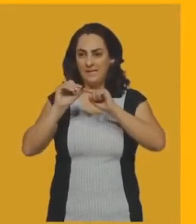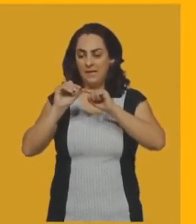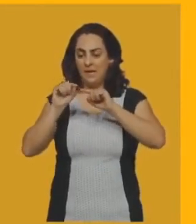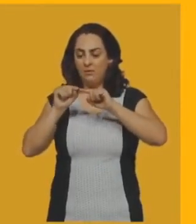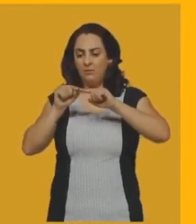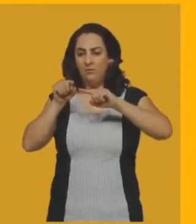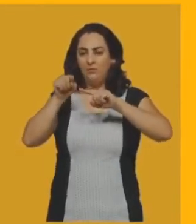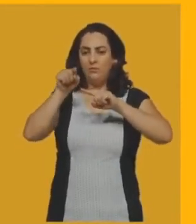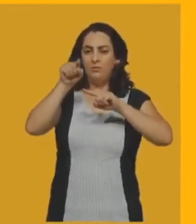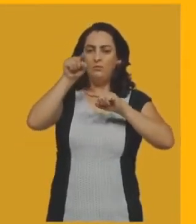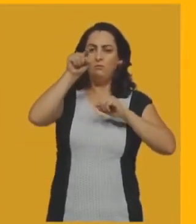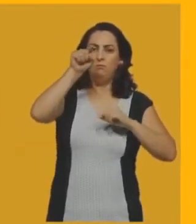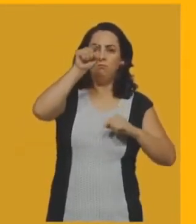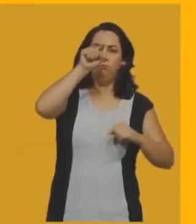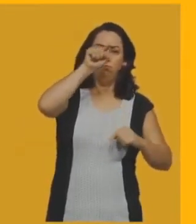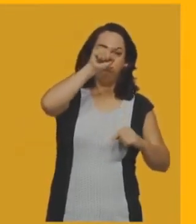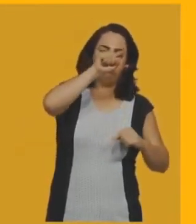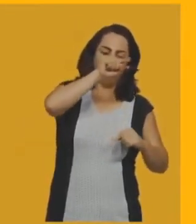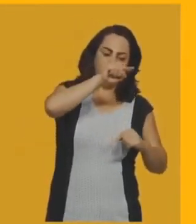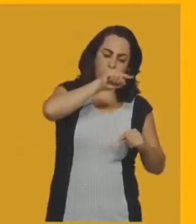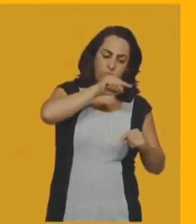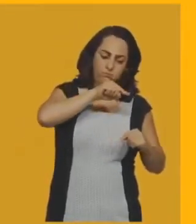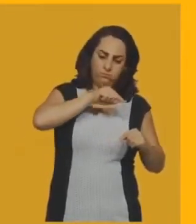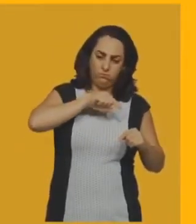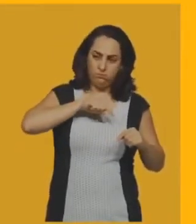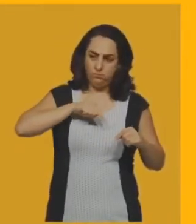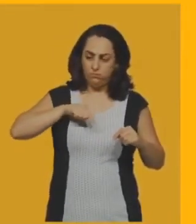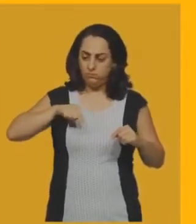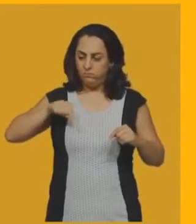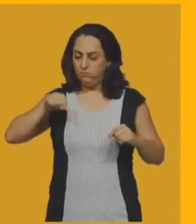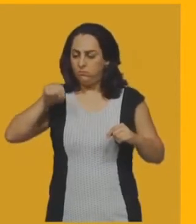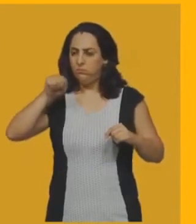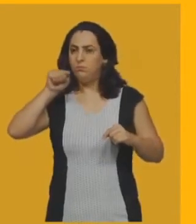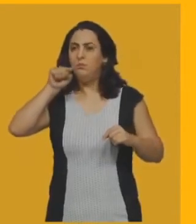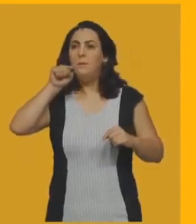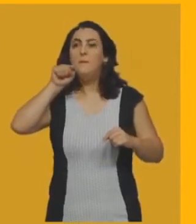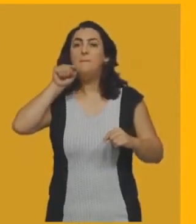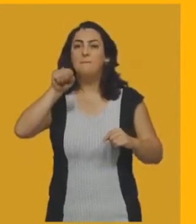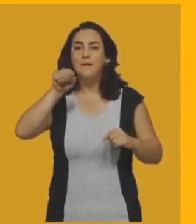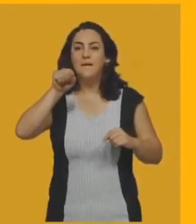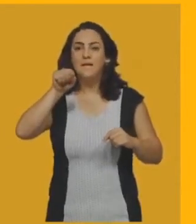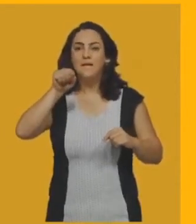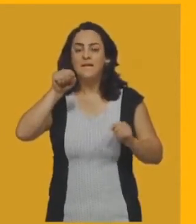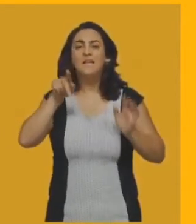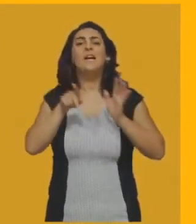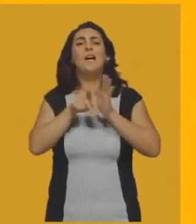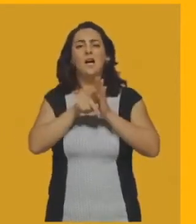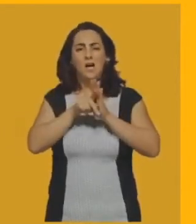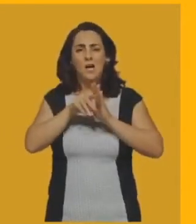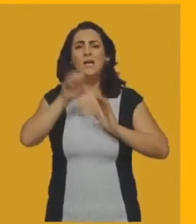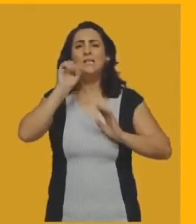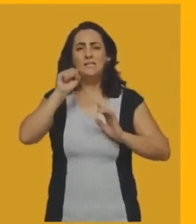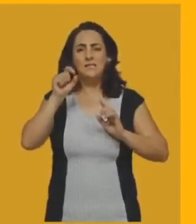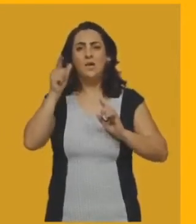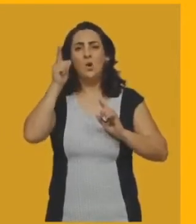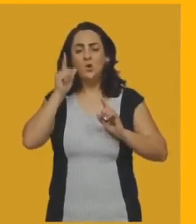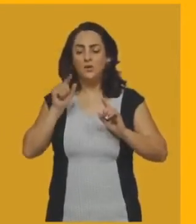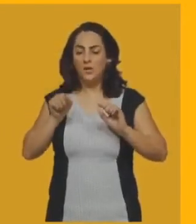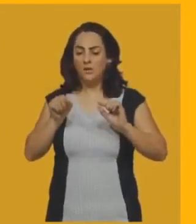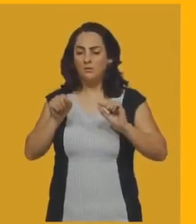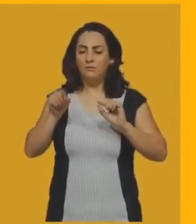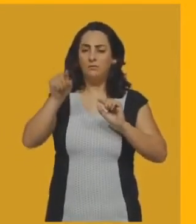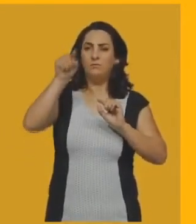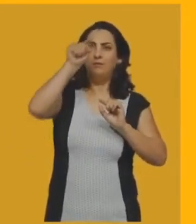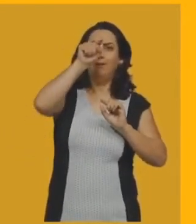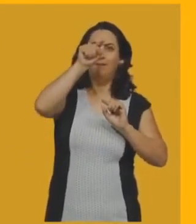ângulo de 360 graus, ele vai iniciar aqui no zero grau, girar no sentido, né, anti